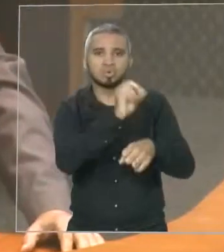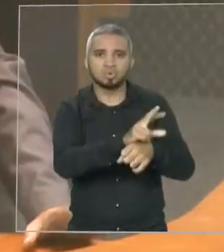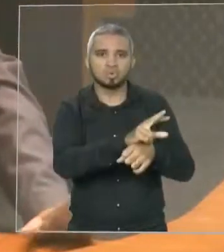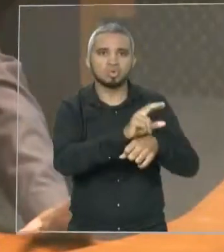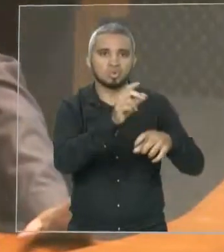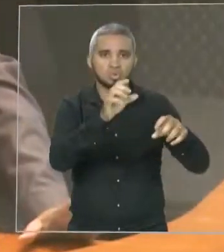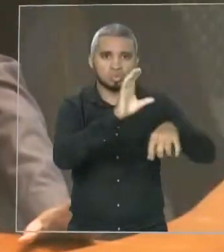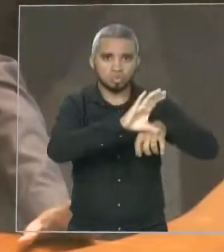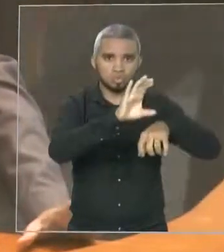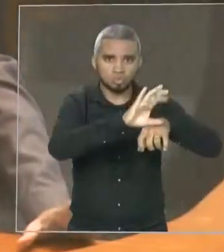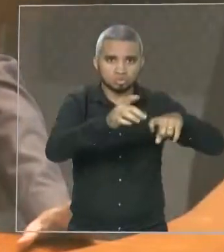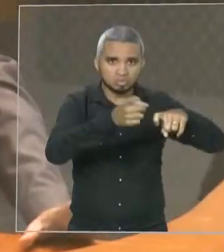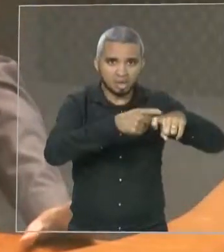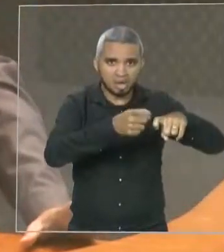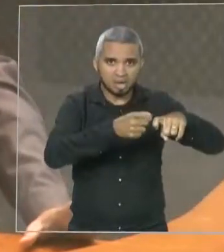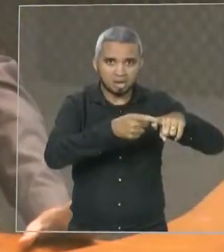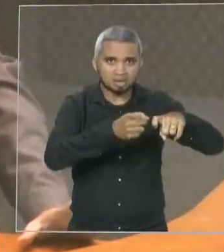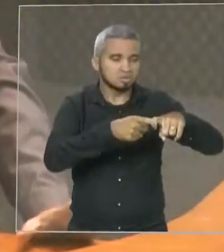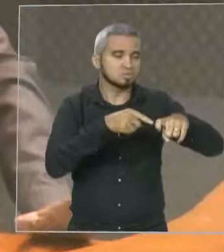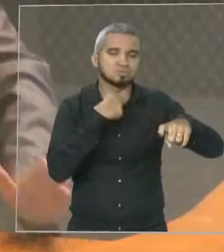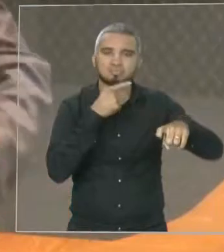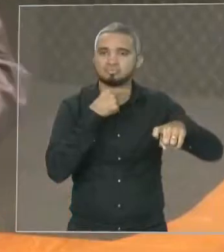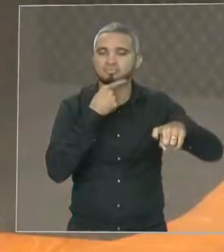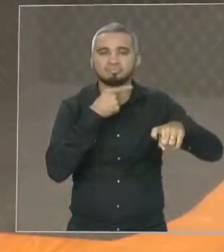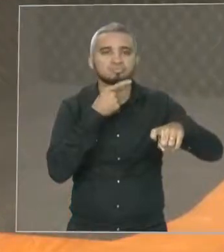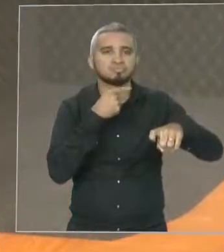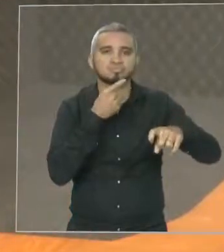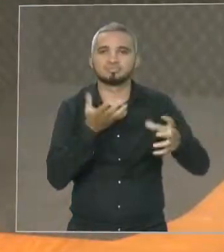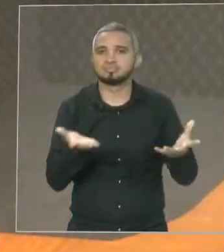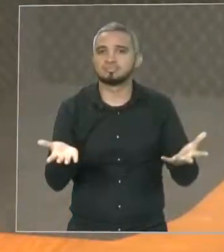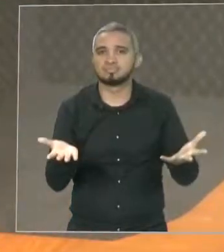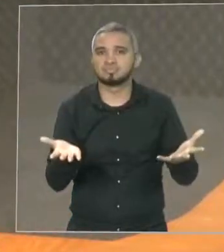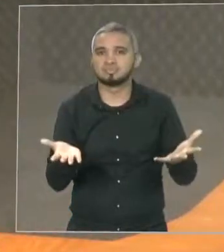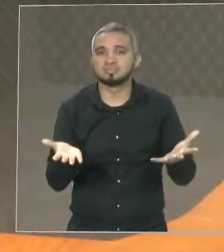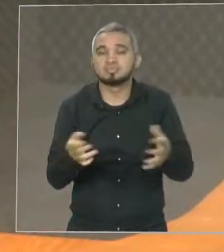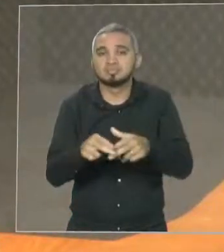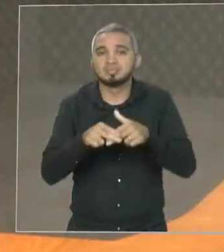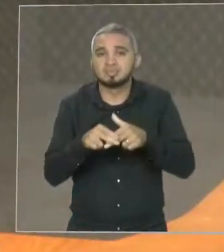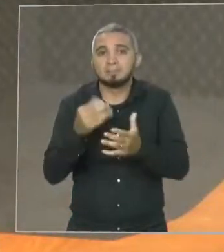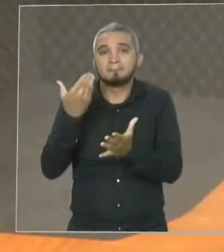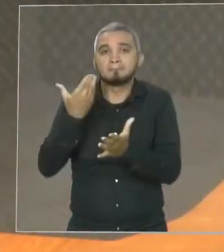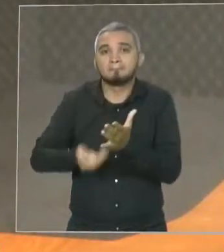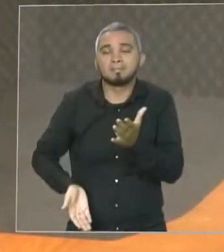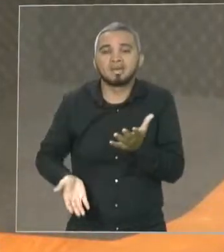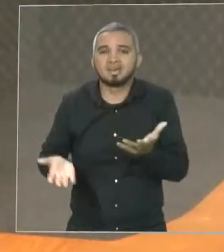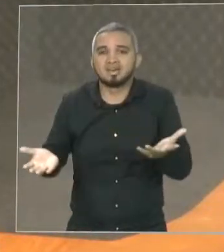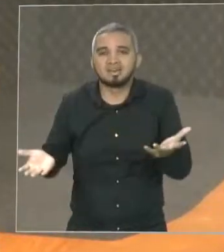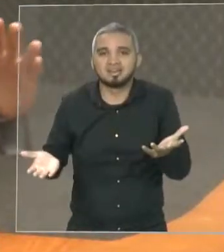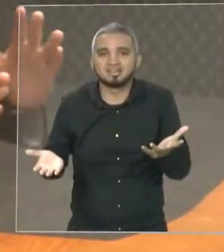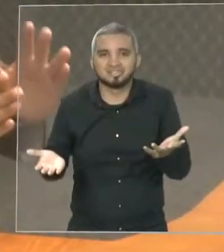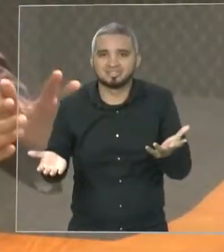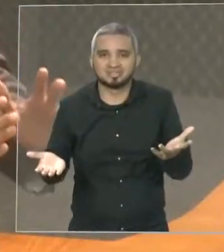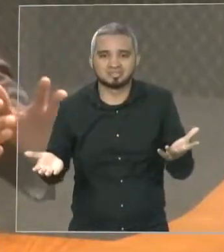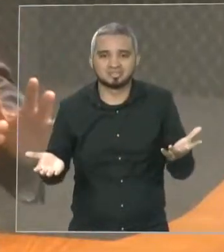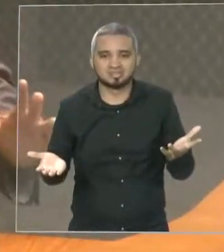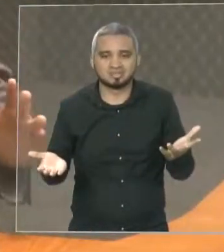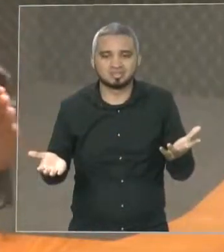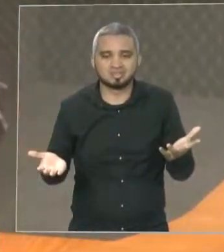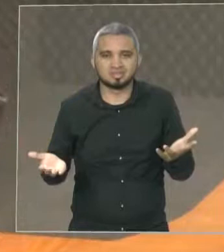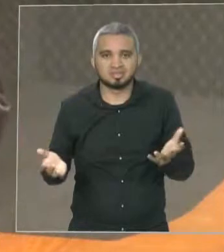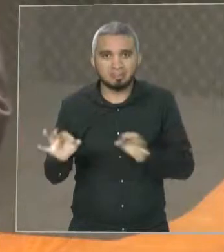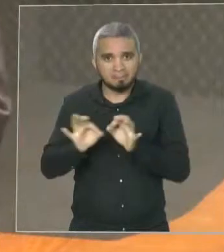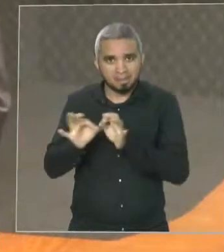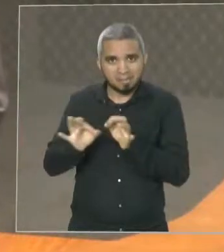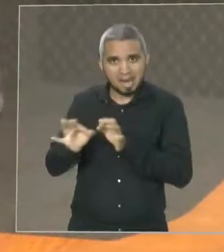brasileira. Não consegue, não consegue. E aí você perde a oportunidade, não porque não está preparado,